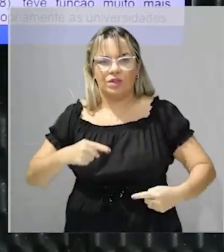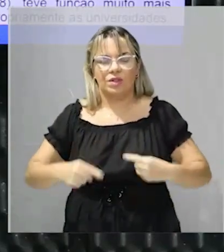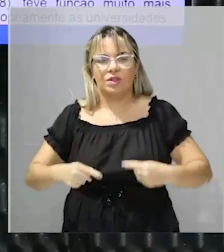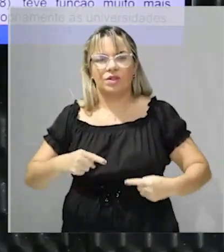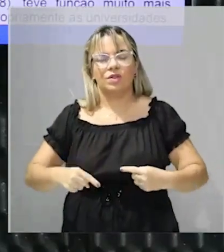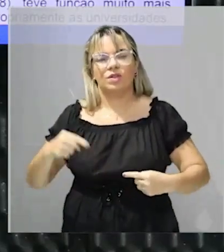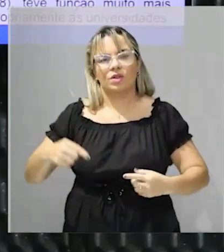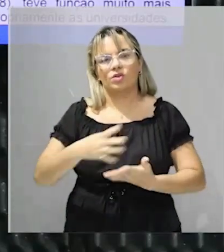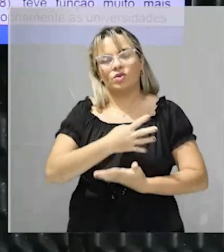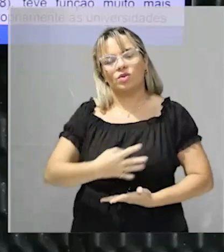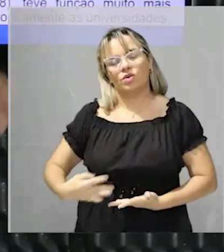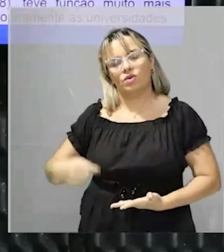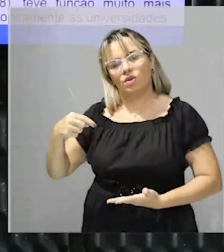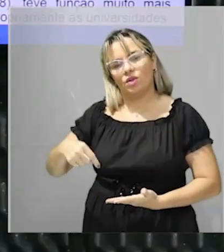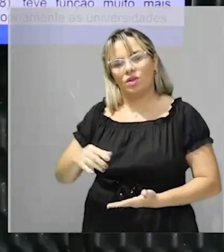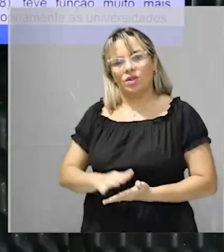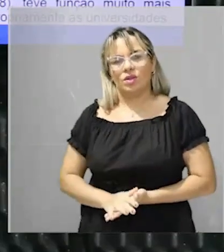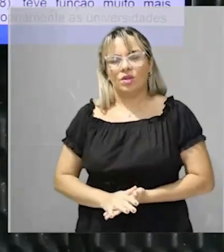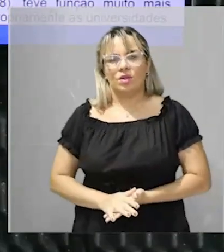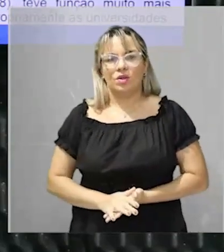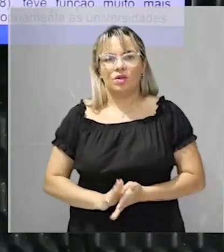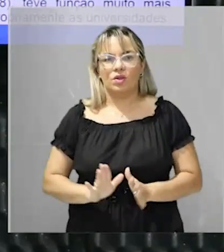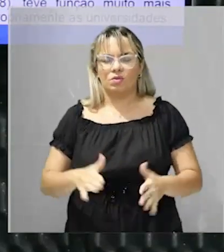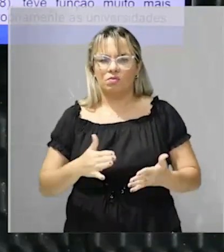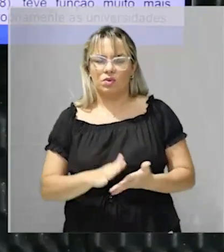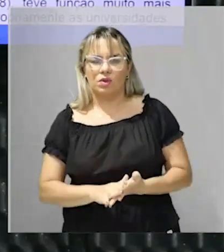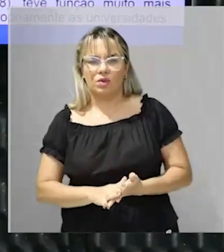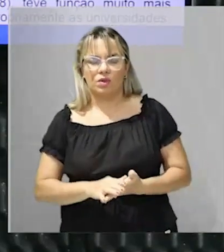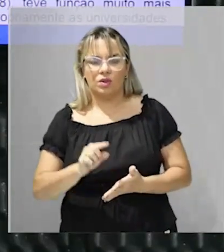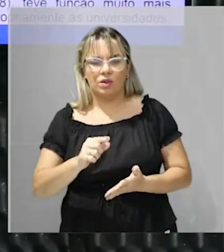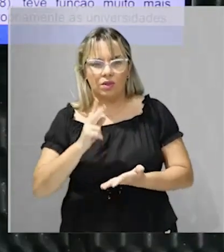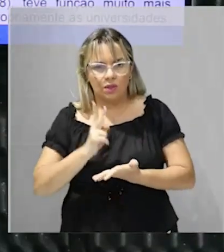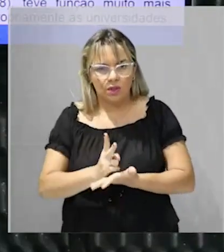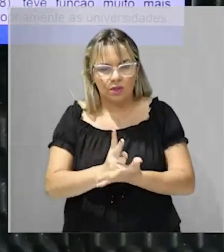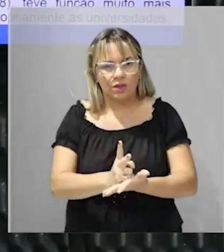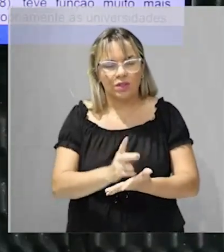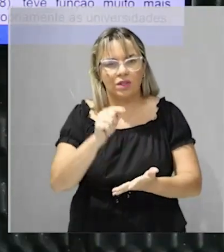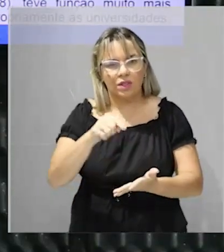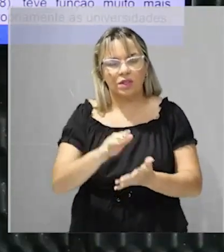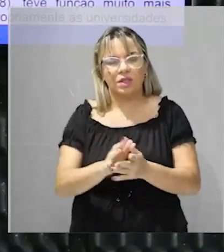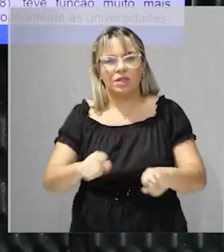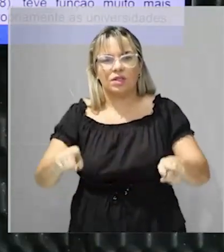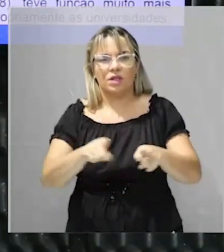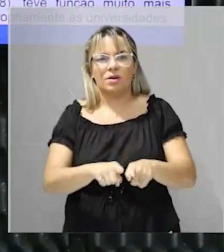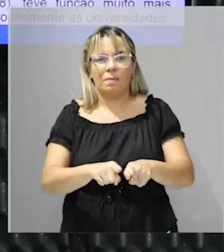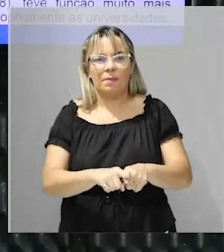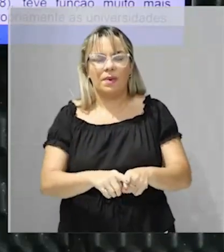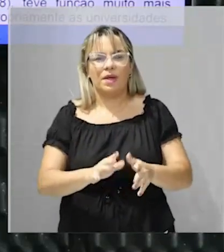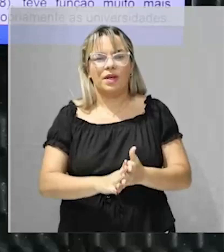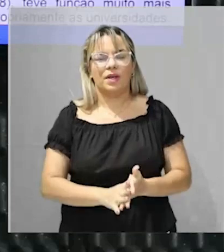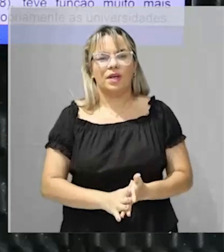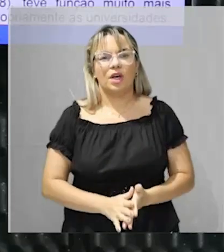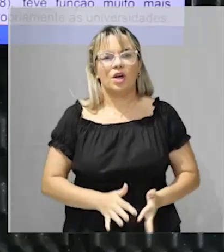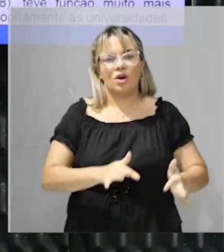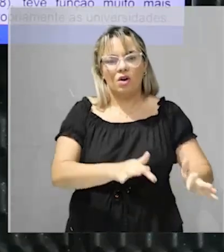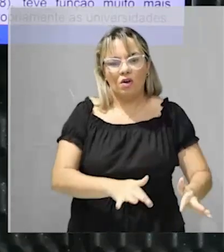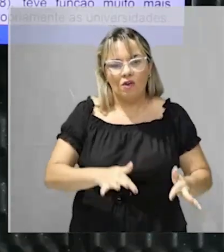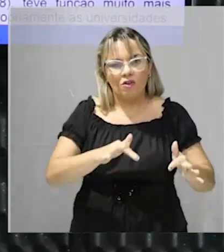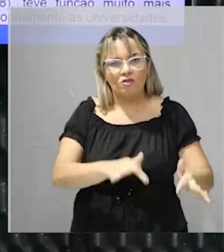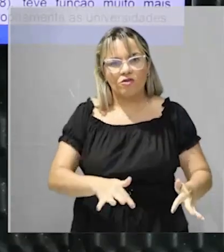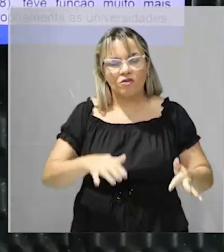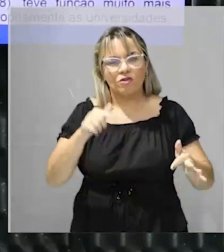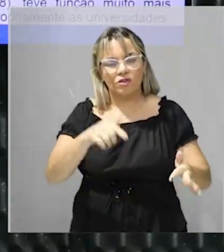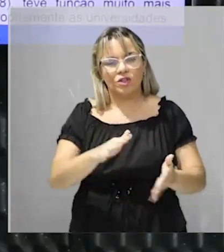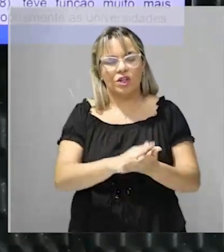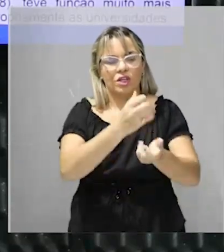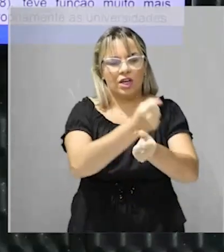Aí, dessa forma, manteve também o latifúndio e a própria escravidão. Mas é preciso observar com cuidado o texto,